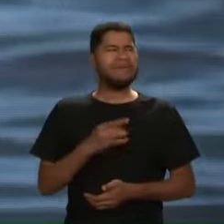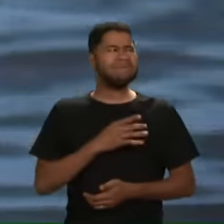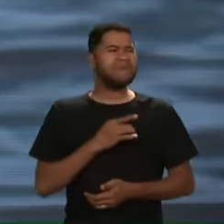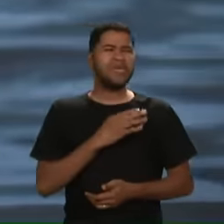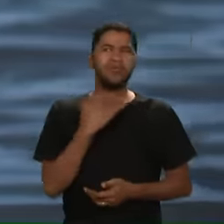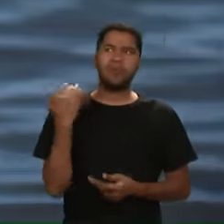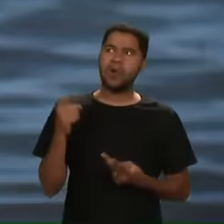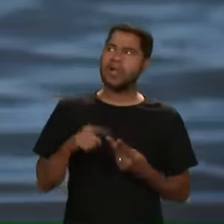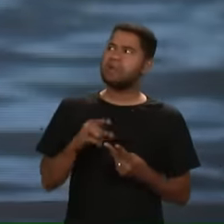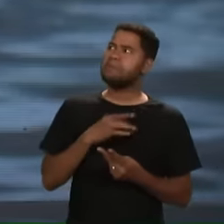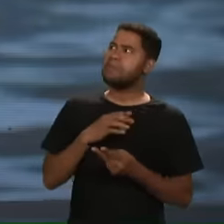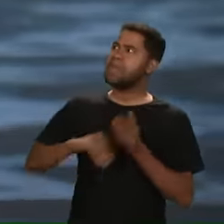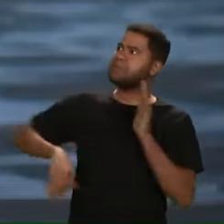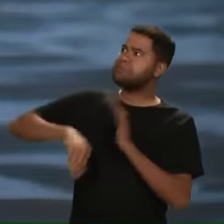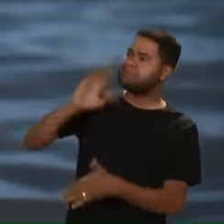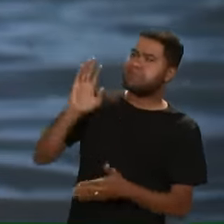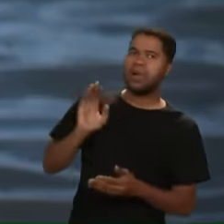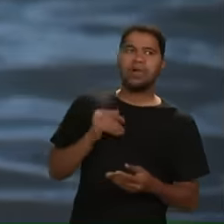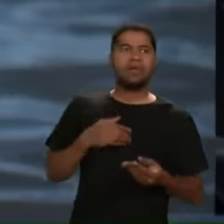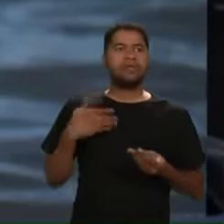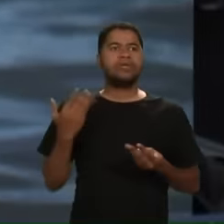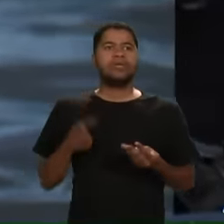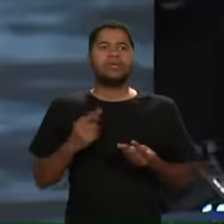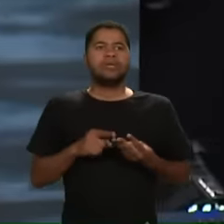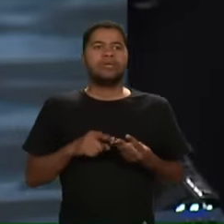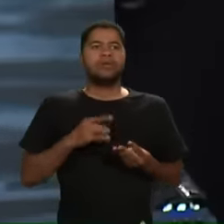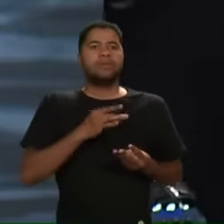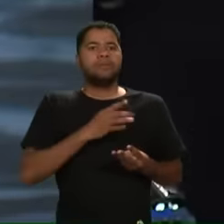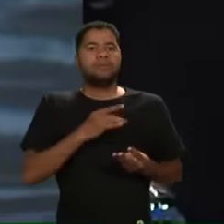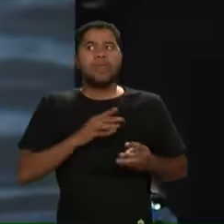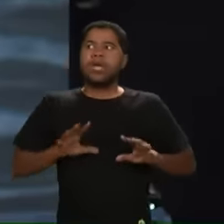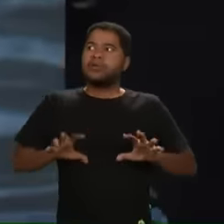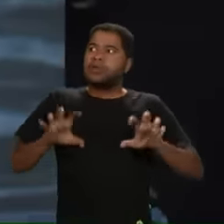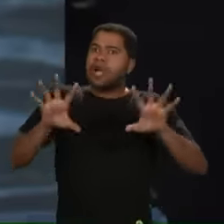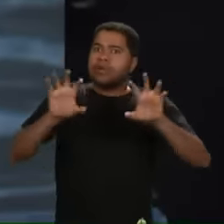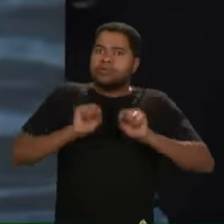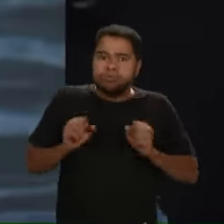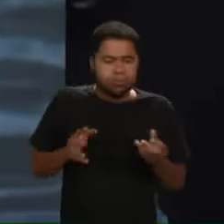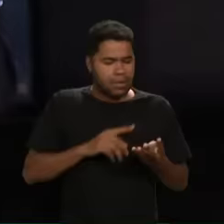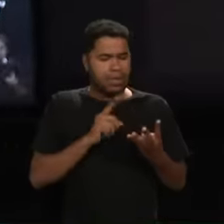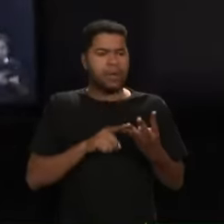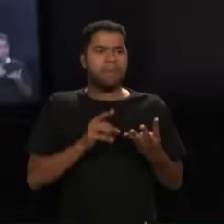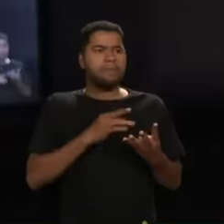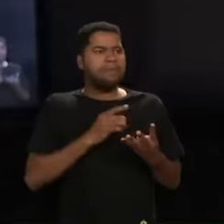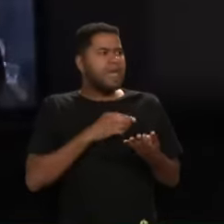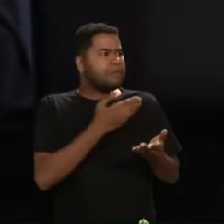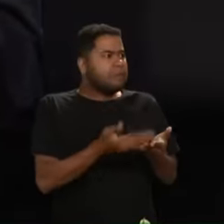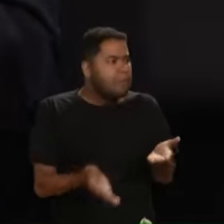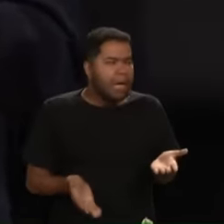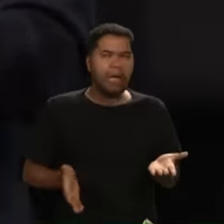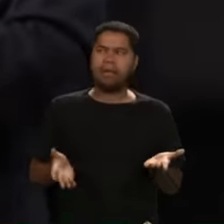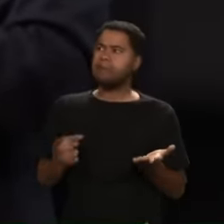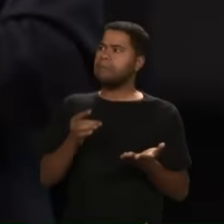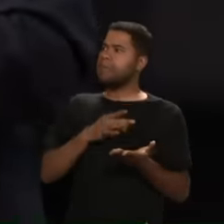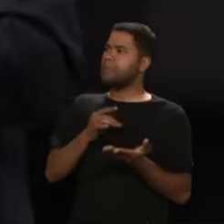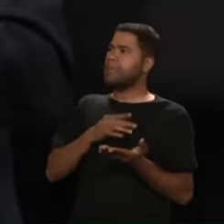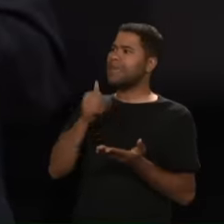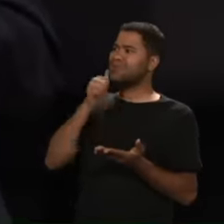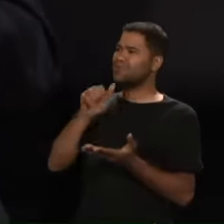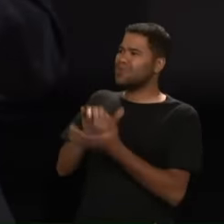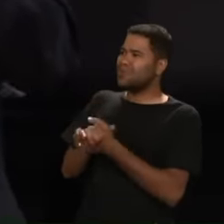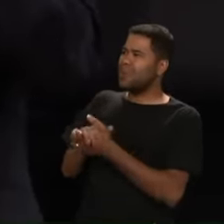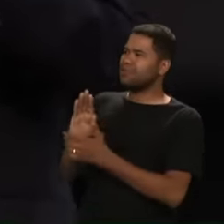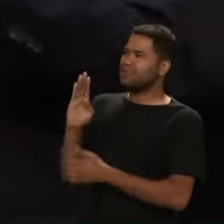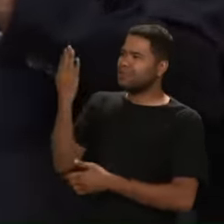Medo de ser demitido Medo de ficar com câncer Medo de perder isso Medo da sua mulher te